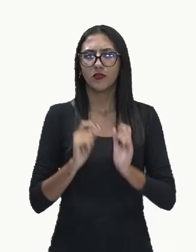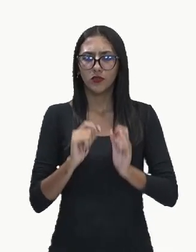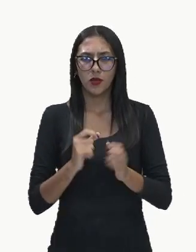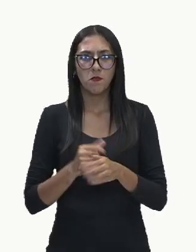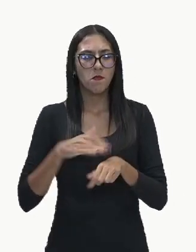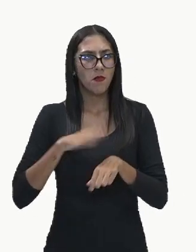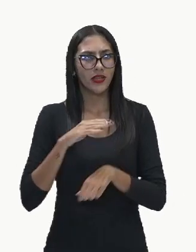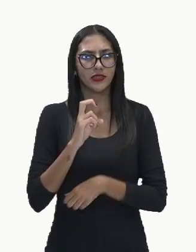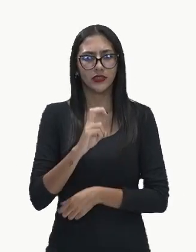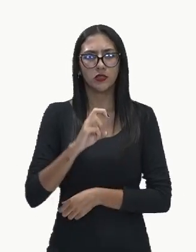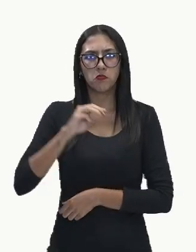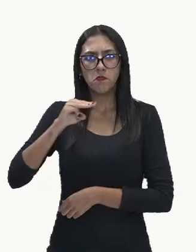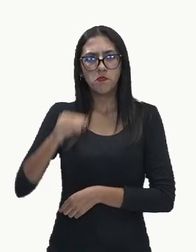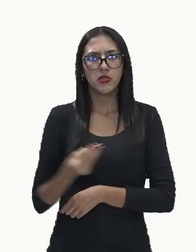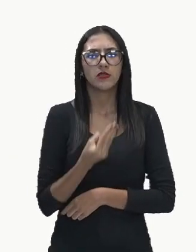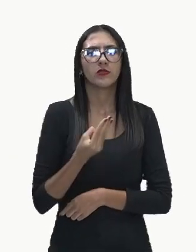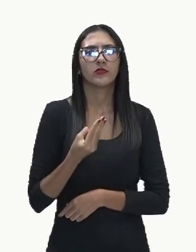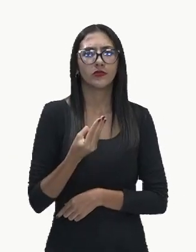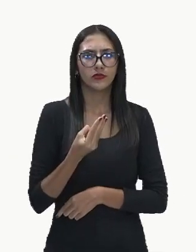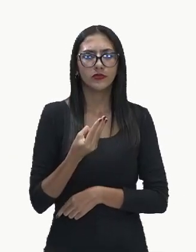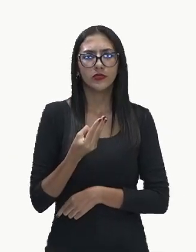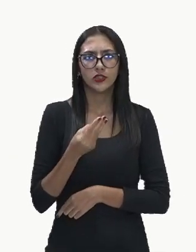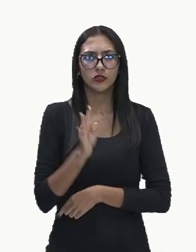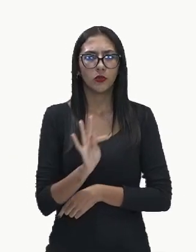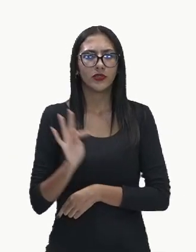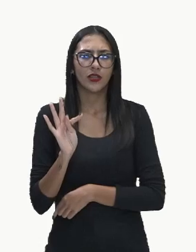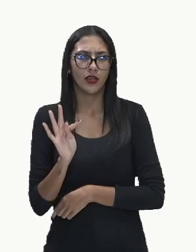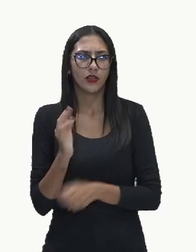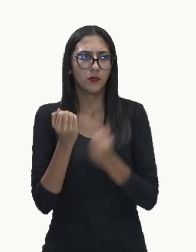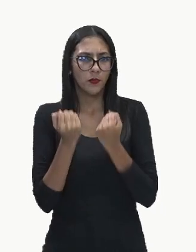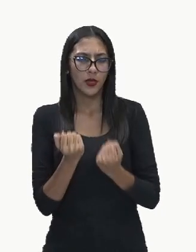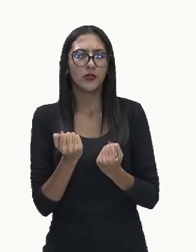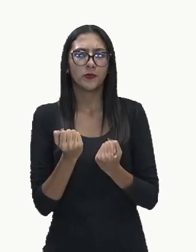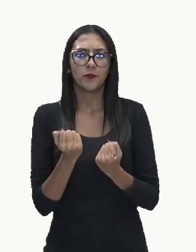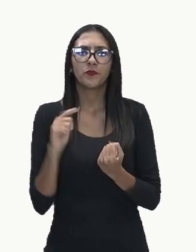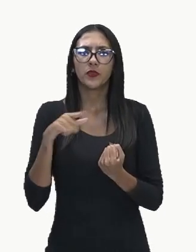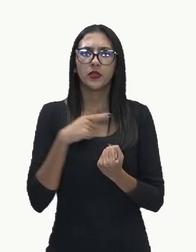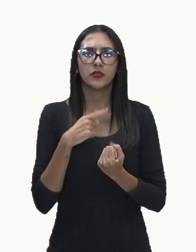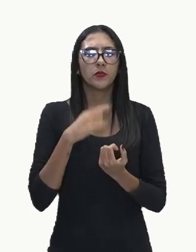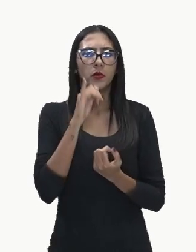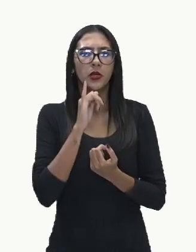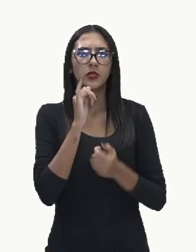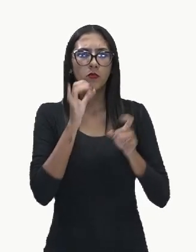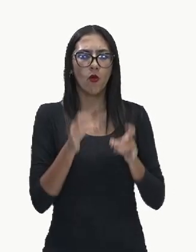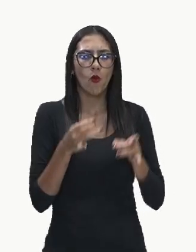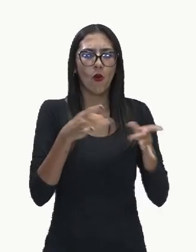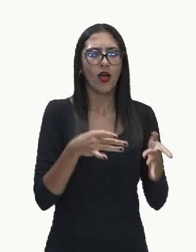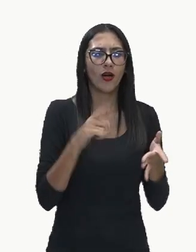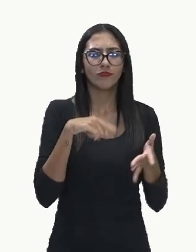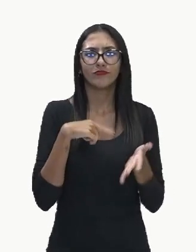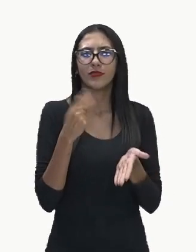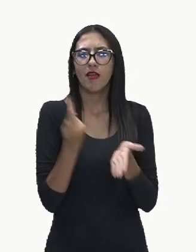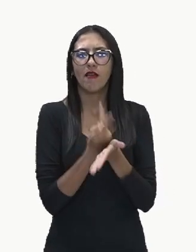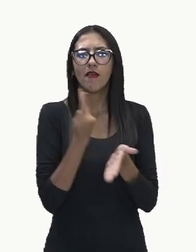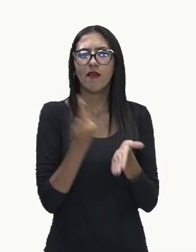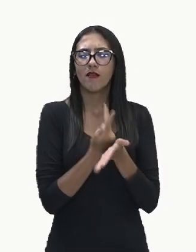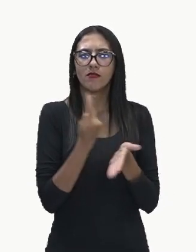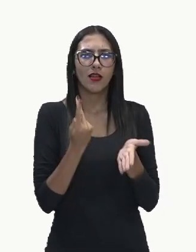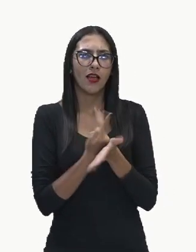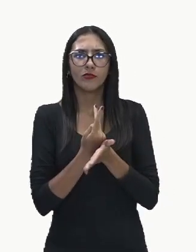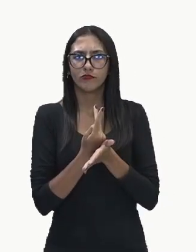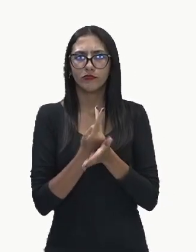toneladas que tem aí algum tipo de destinação que não é adequada, tem uma destinação